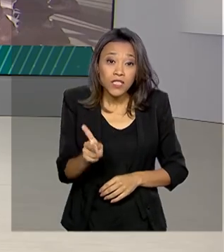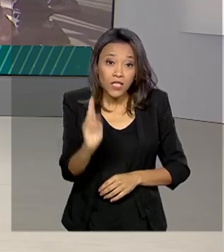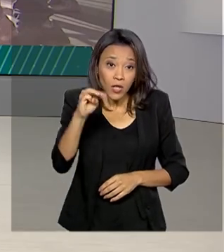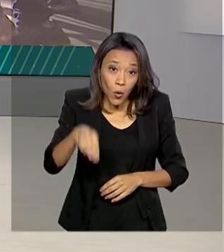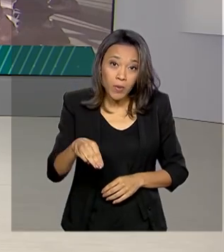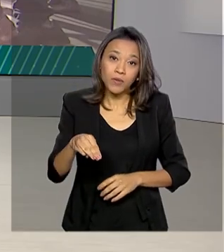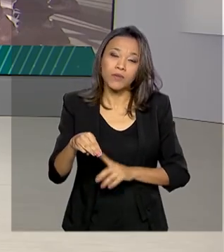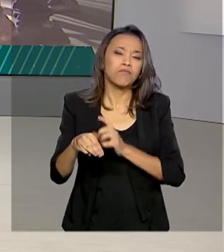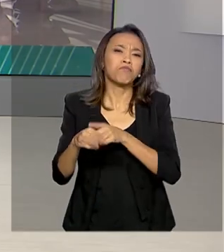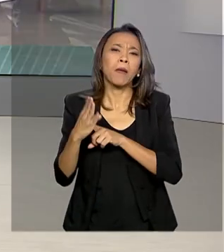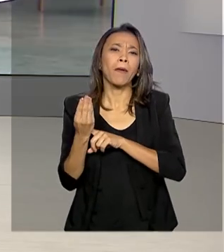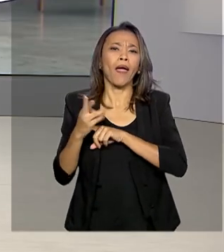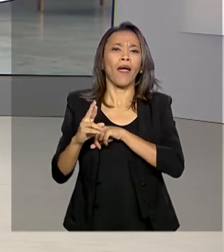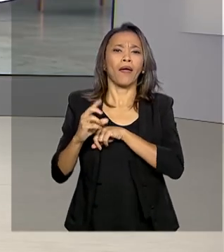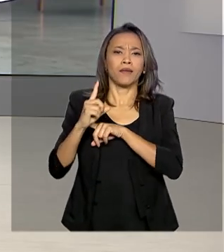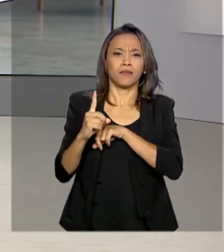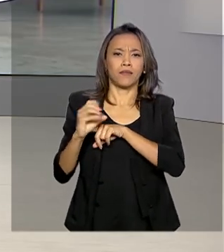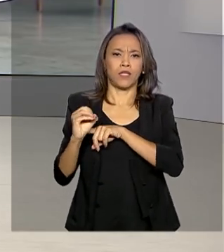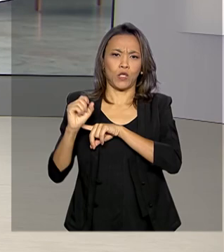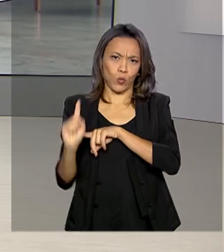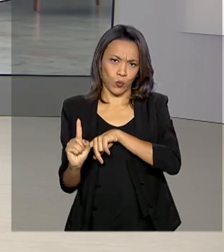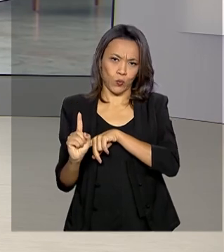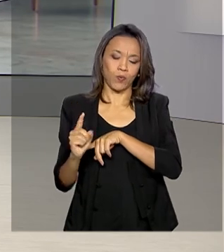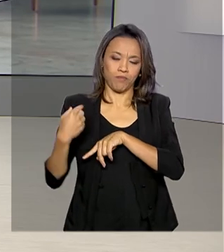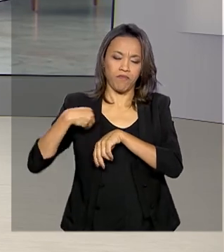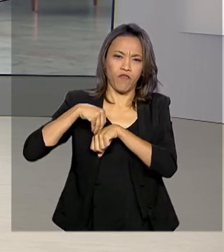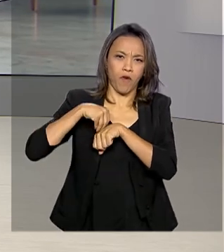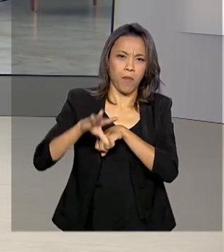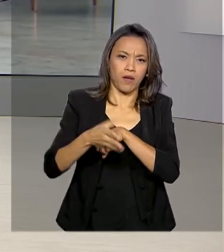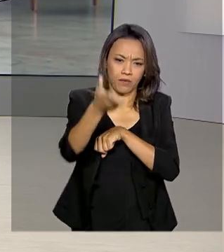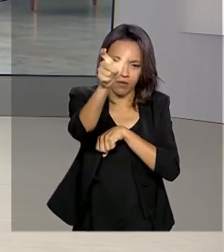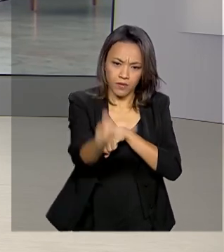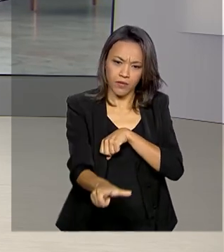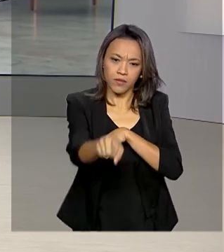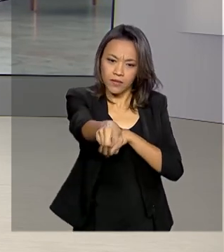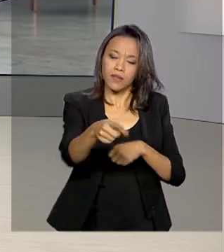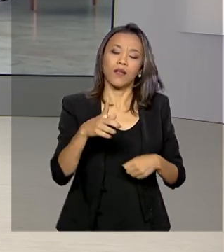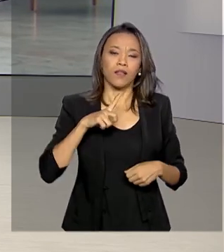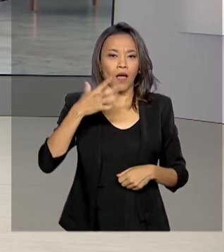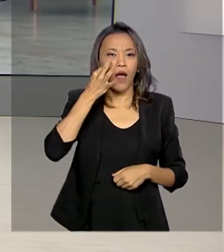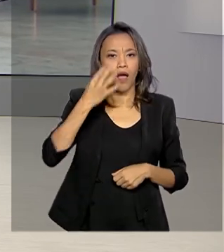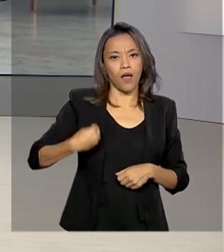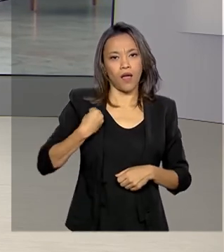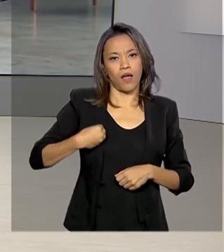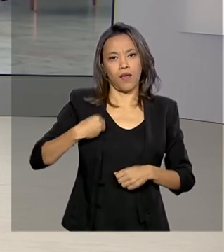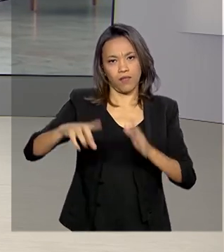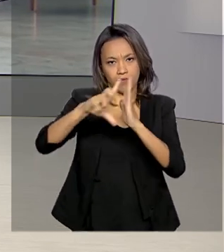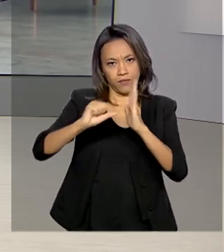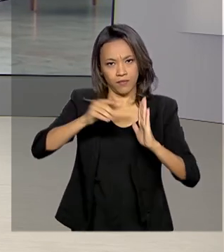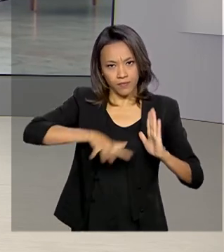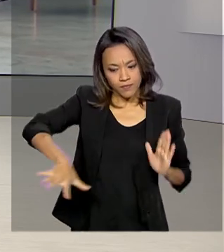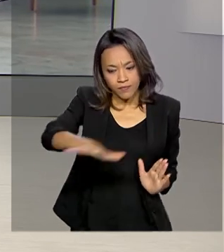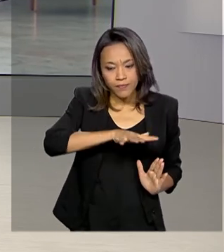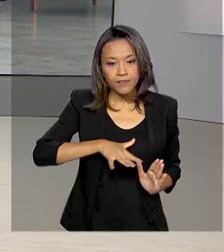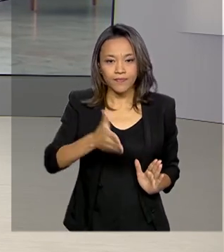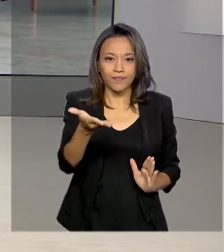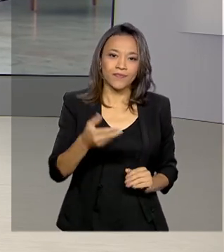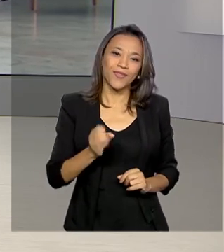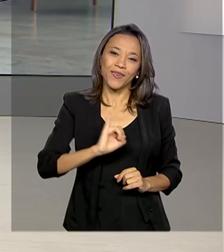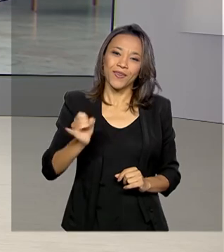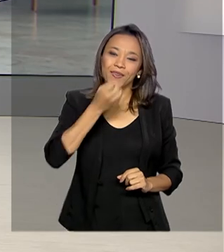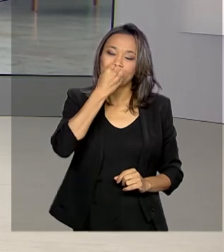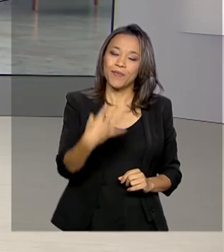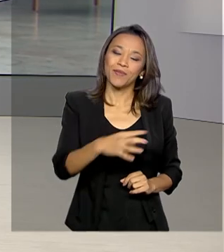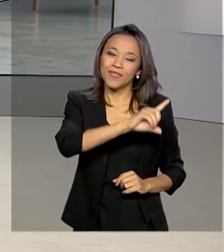Quem traz as informações para a gente é a repórter Luciana Colares de Holanda. está no Palácio do Planalto. Oi, Lu, bom dia. Oi, Renata.